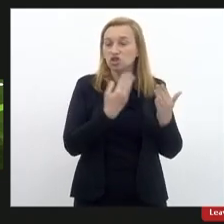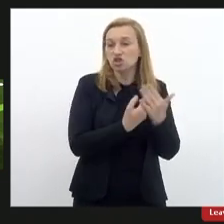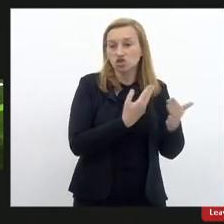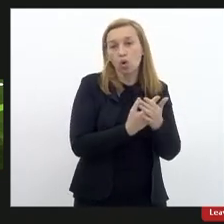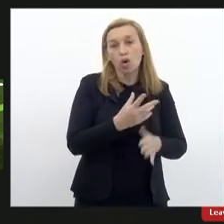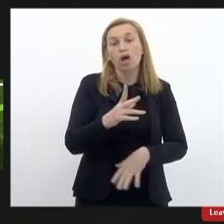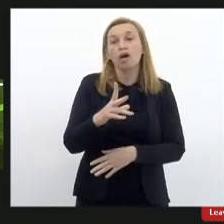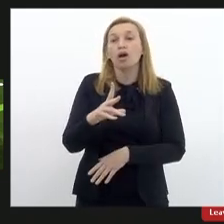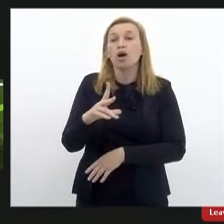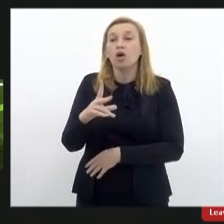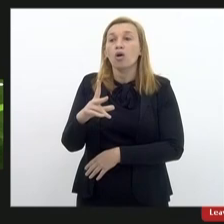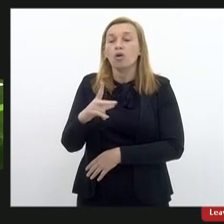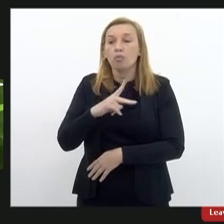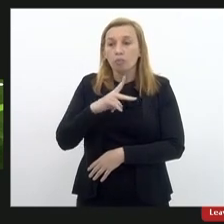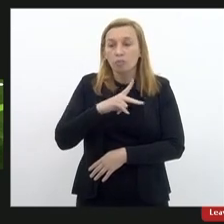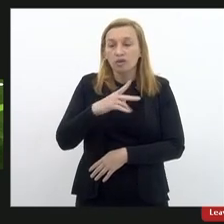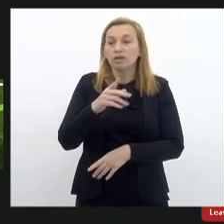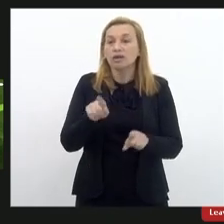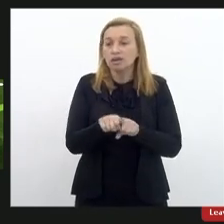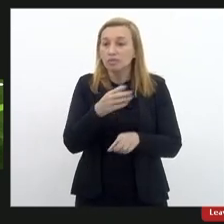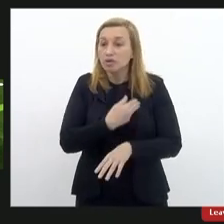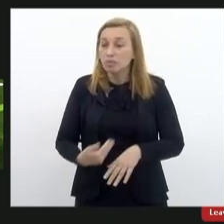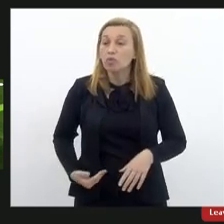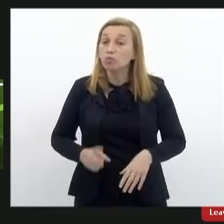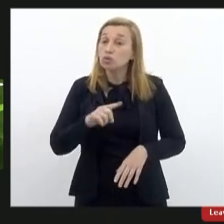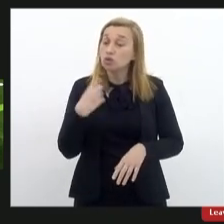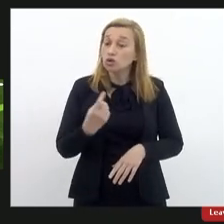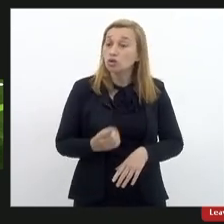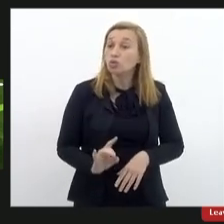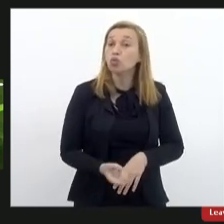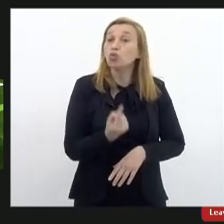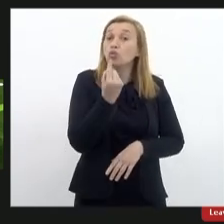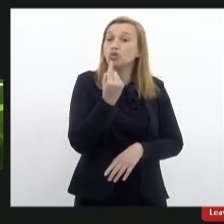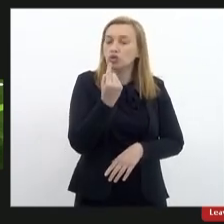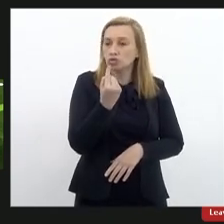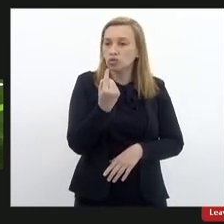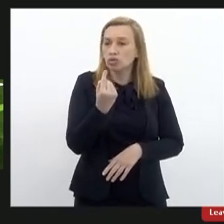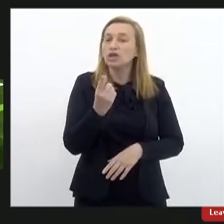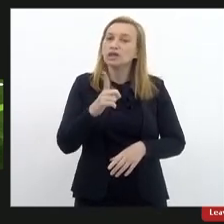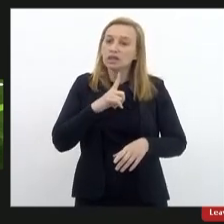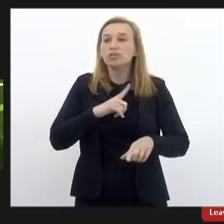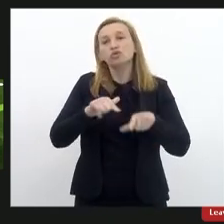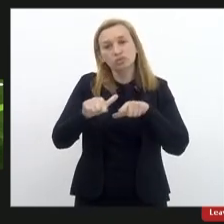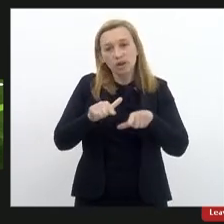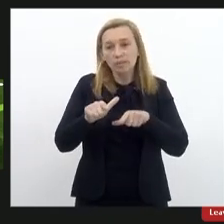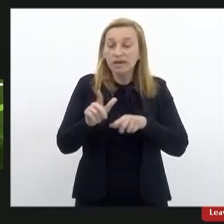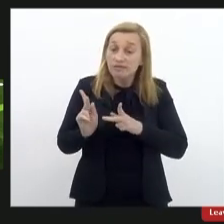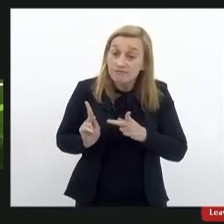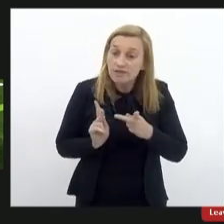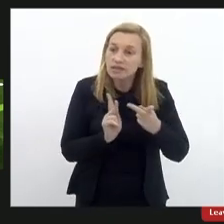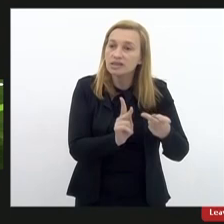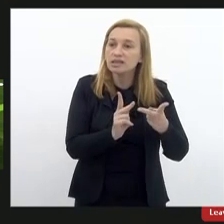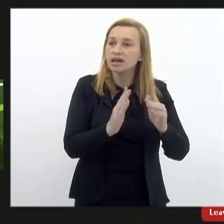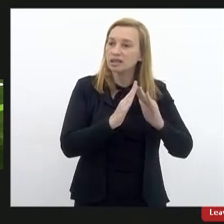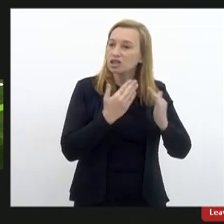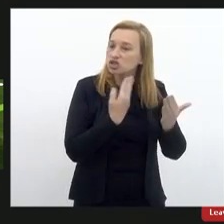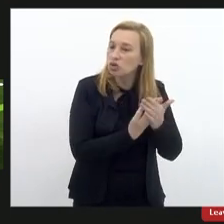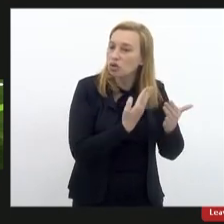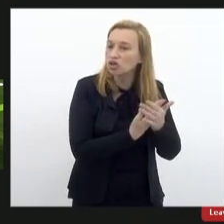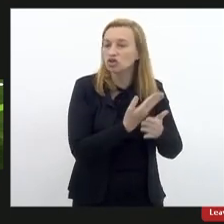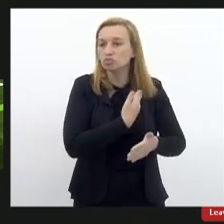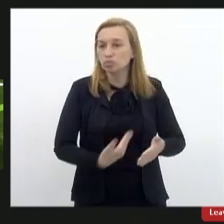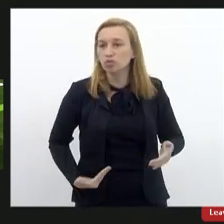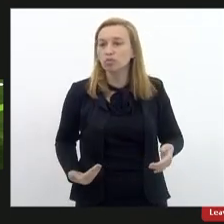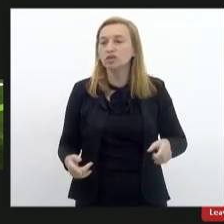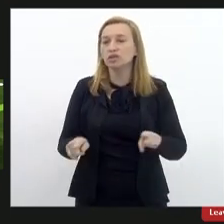e somos os únicos da Secretaria de Educação que temos essa função de irmos nas escolas públicas e